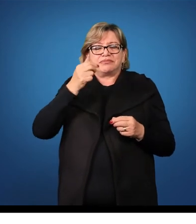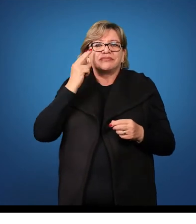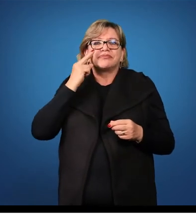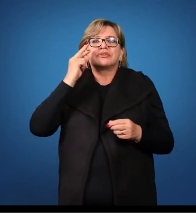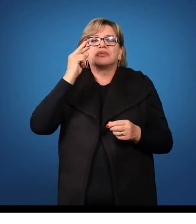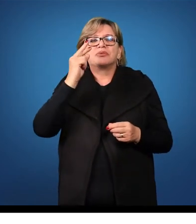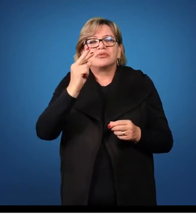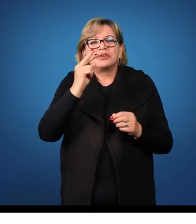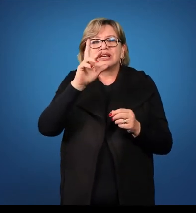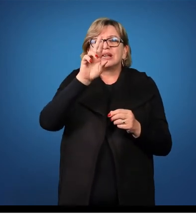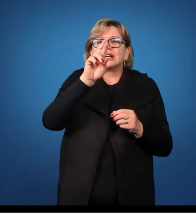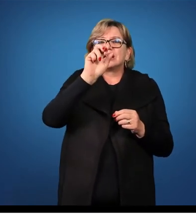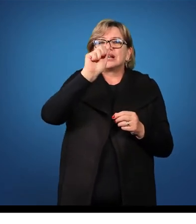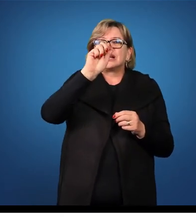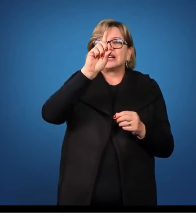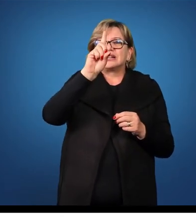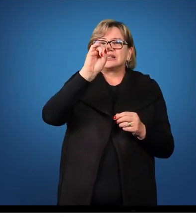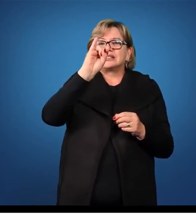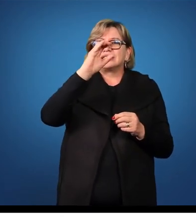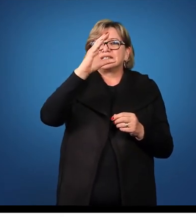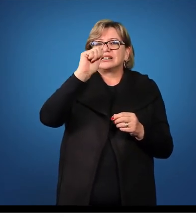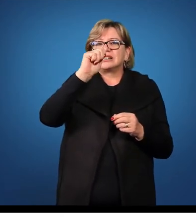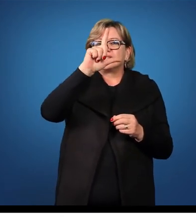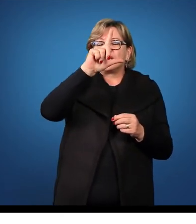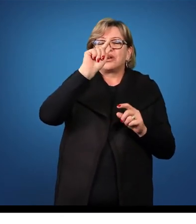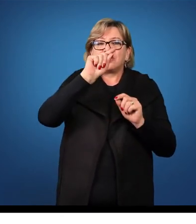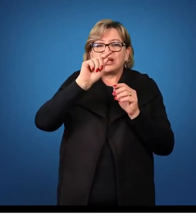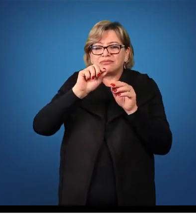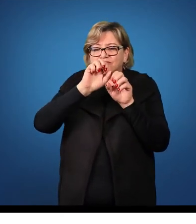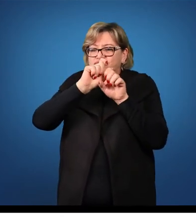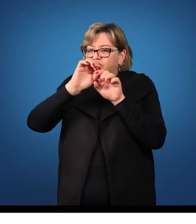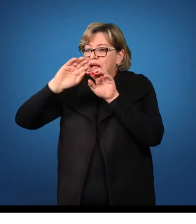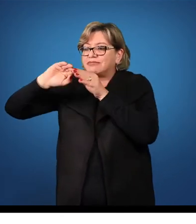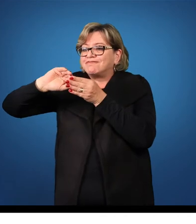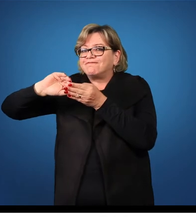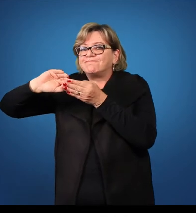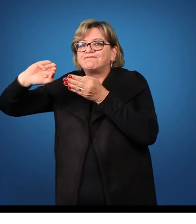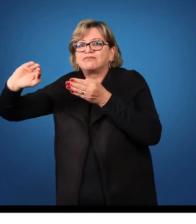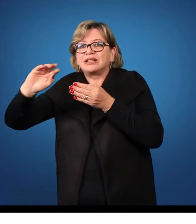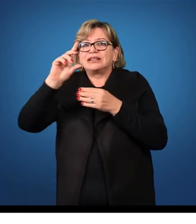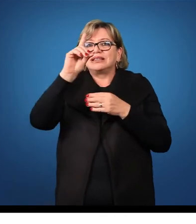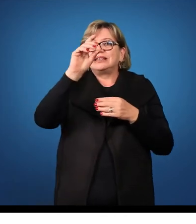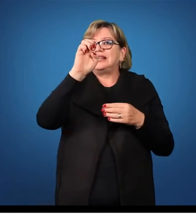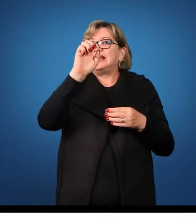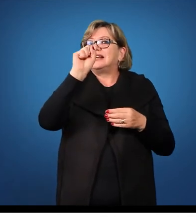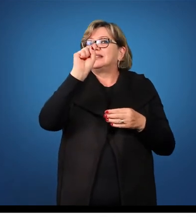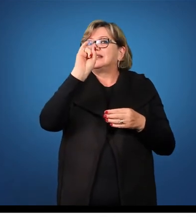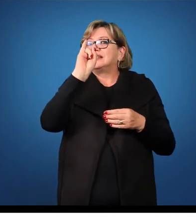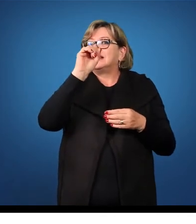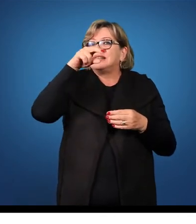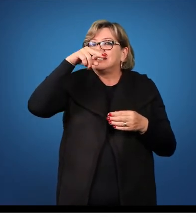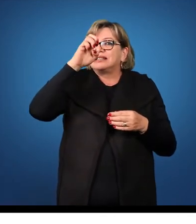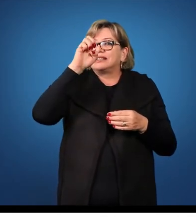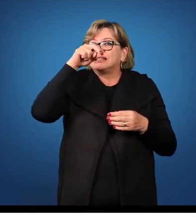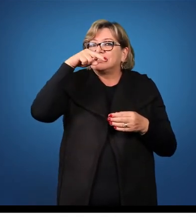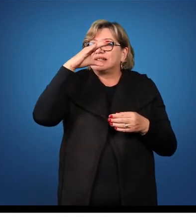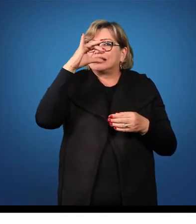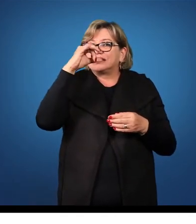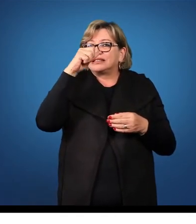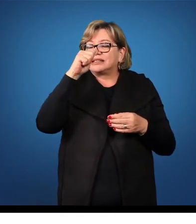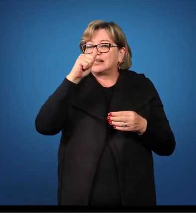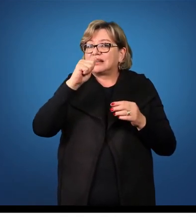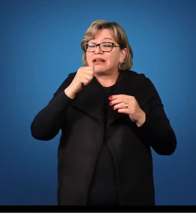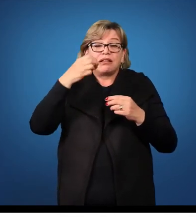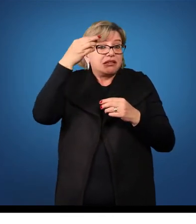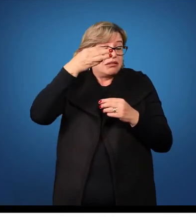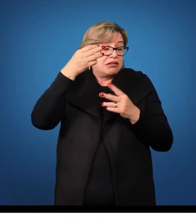radical de uma palavra é tirando a desinência do genitivo. Então, na terceira declinação não